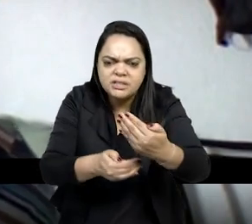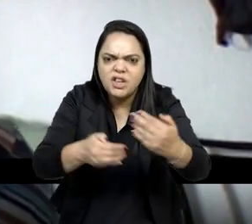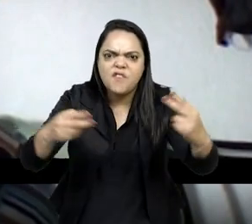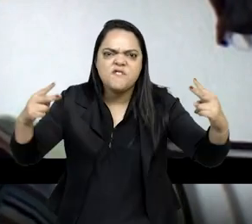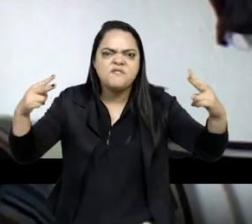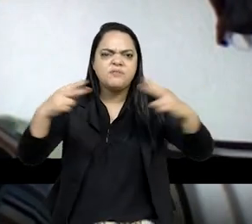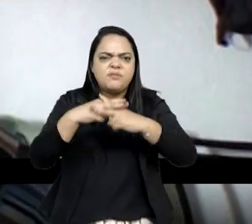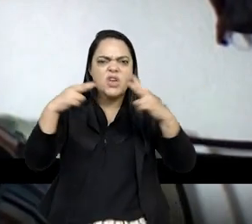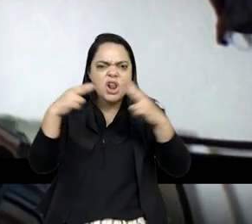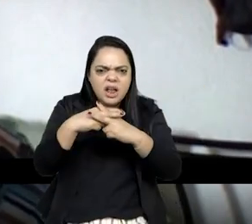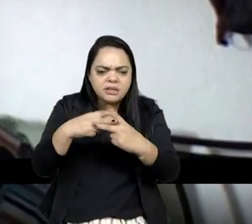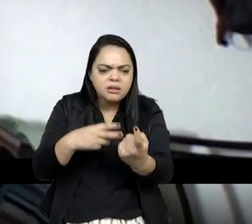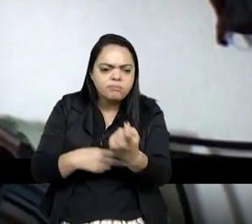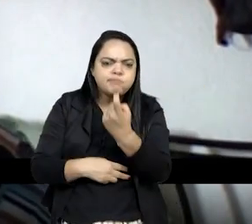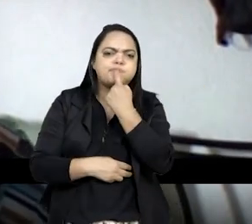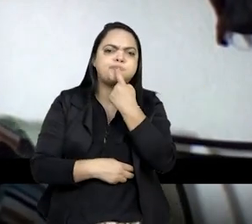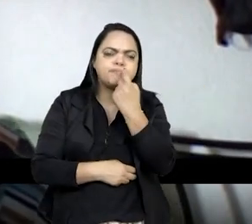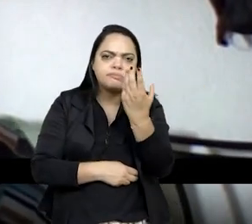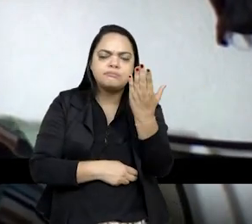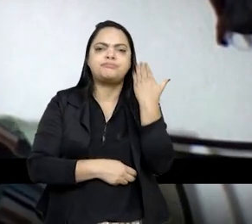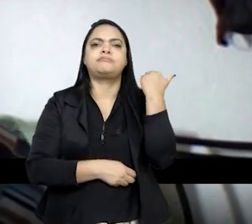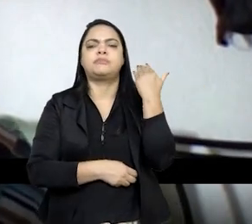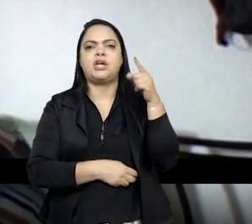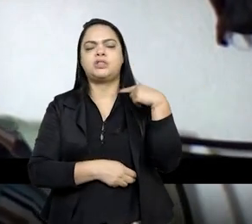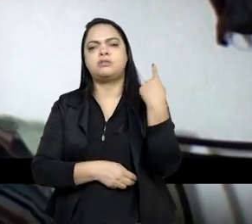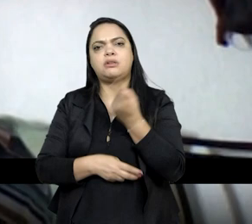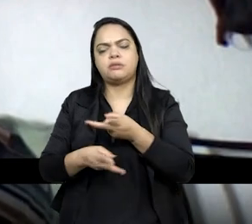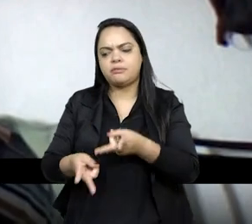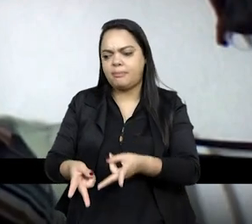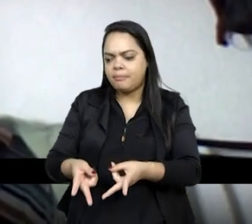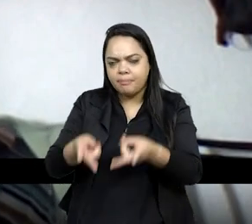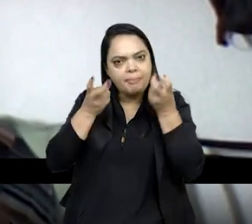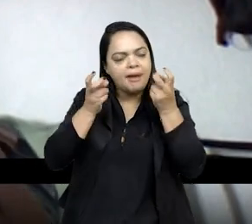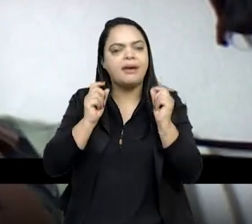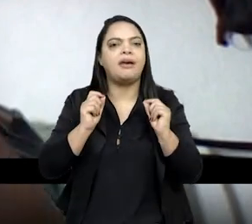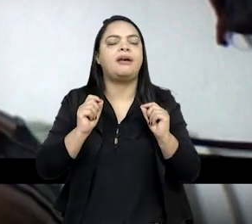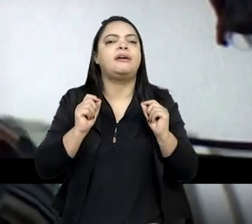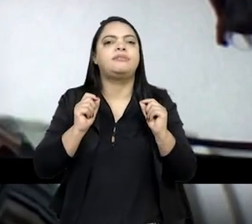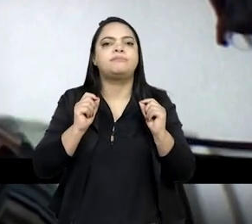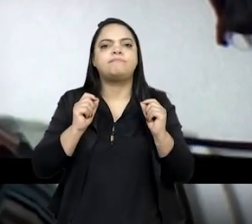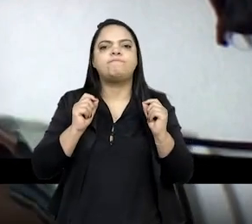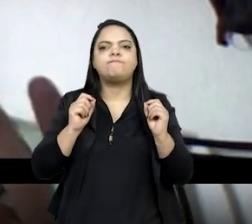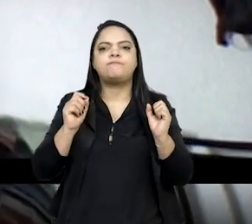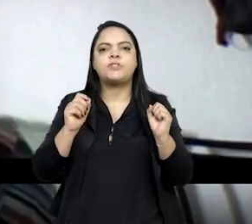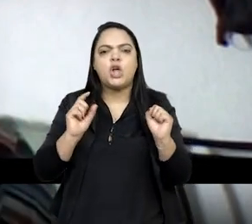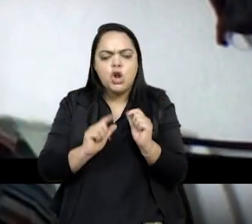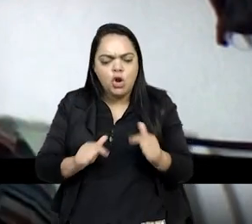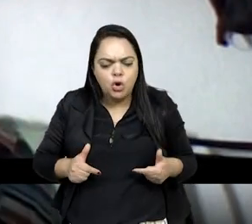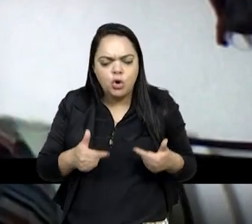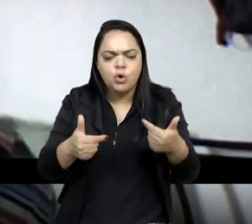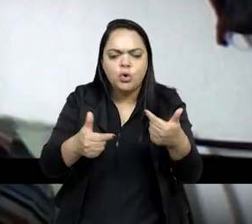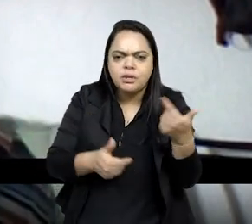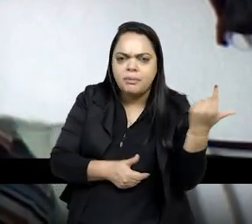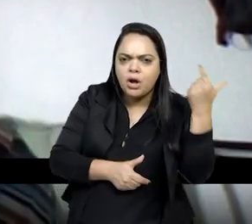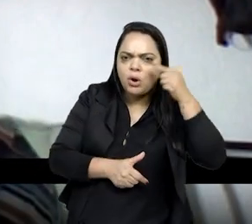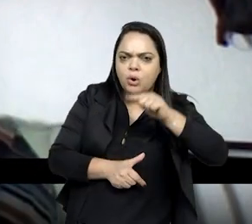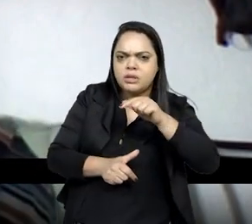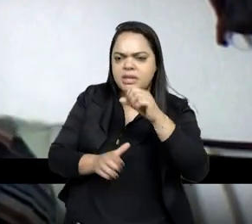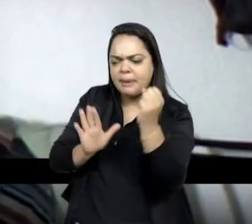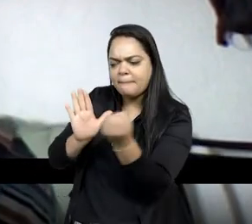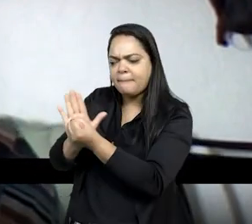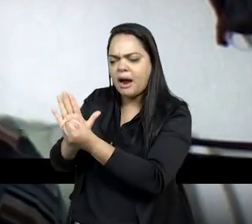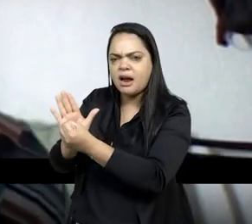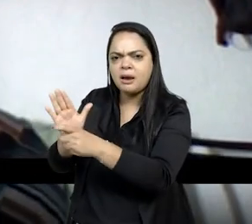Estado também muito recente, né. A gente vê a questão das lutas pela demarcação de terras, né,